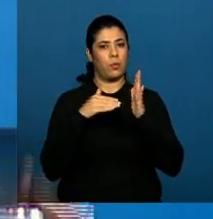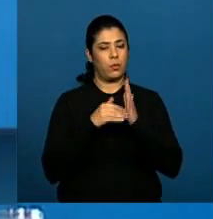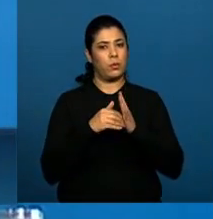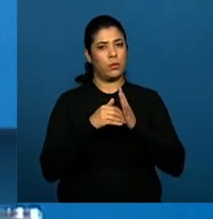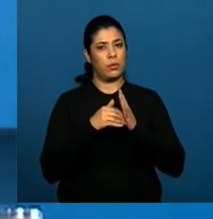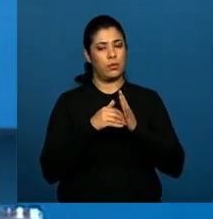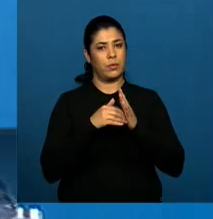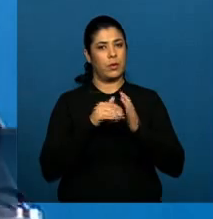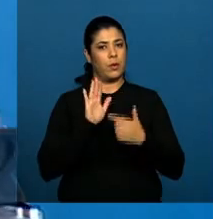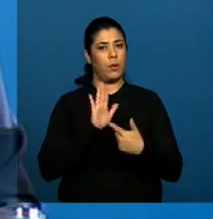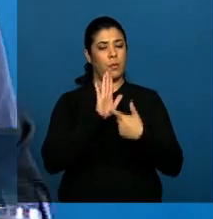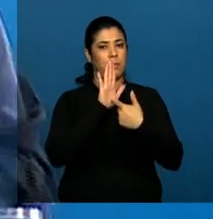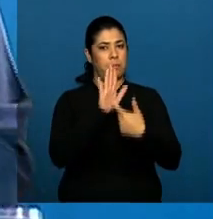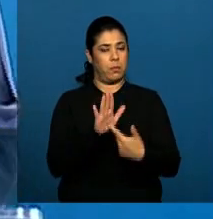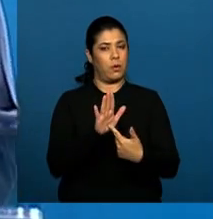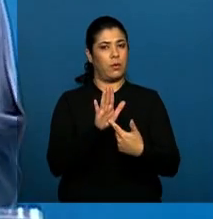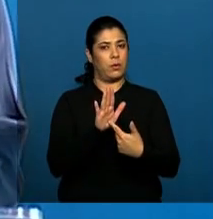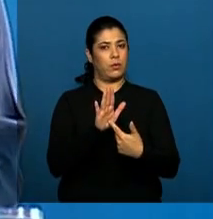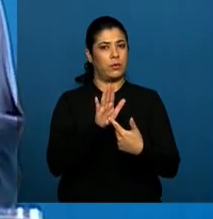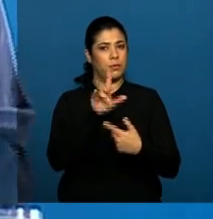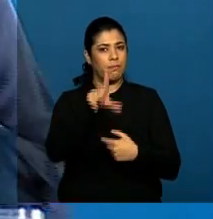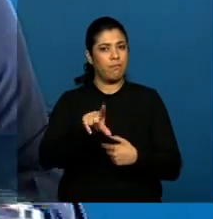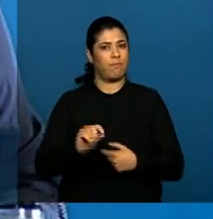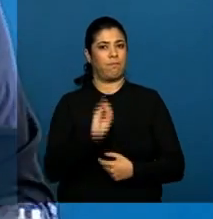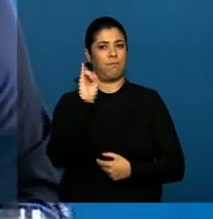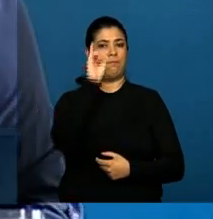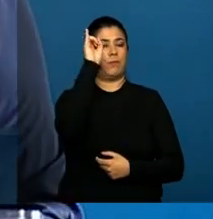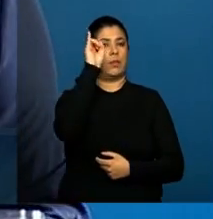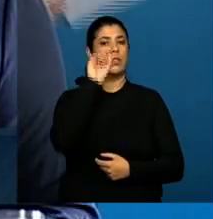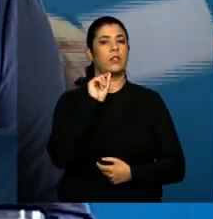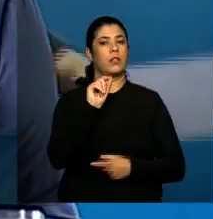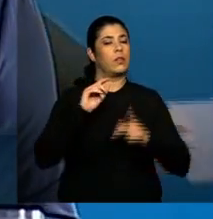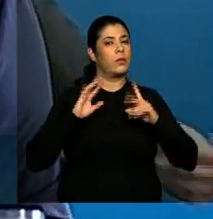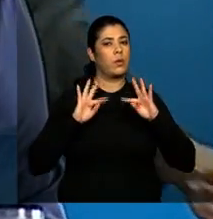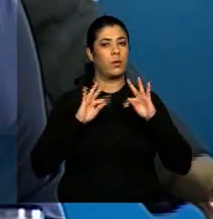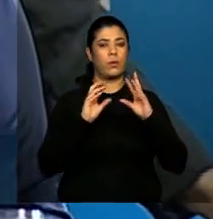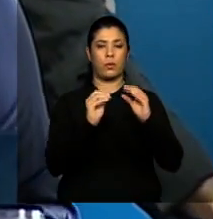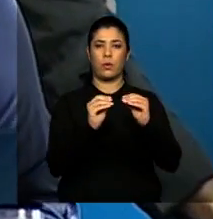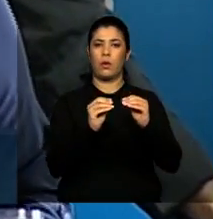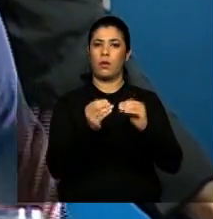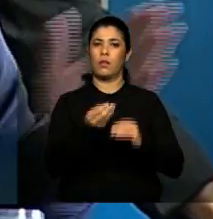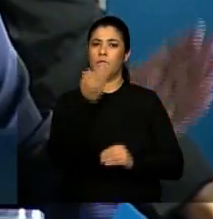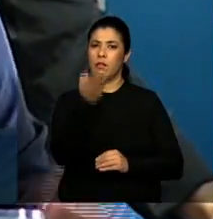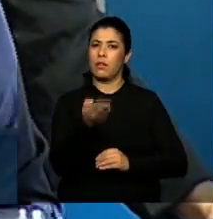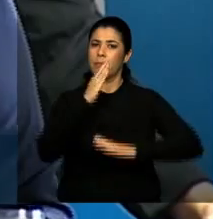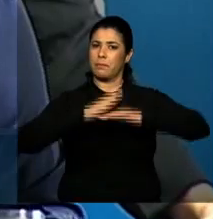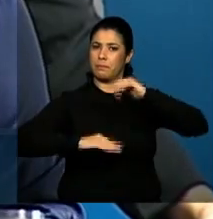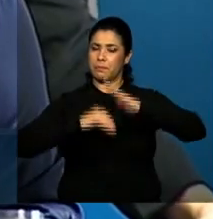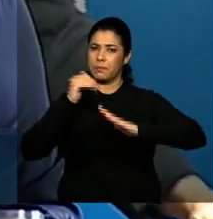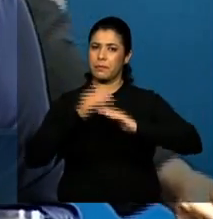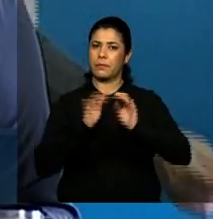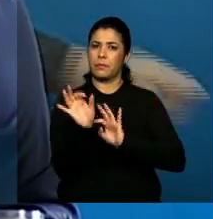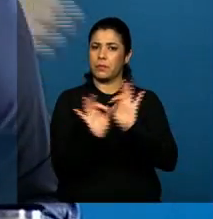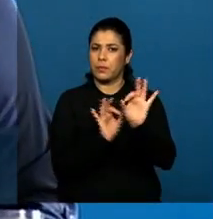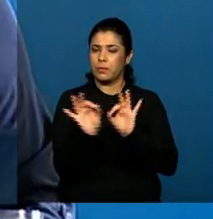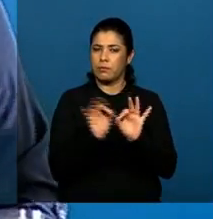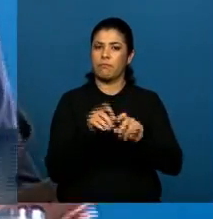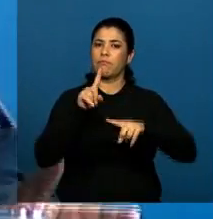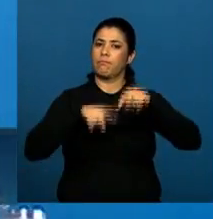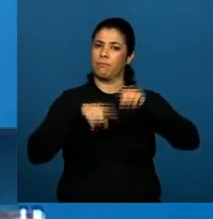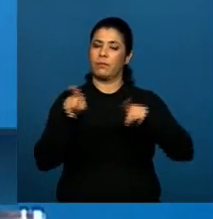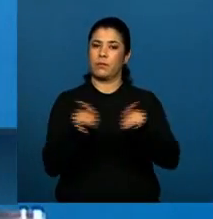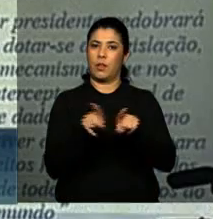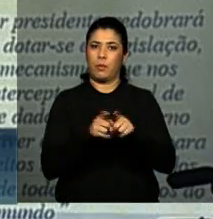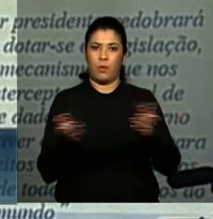eu gostaria de ressaltar que todas essas ações que nós estamos anunciando